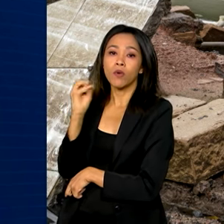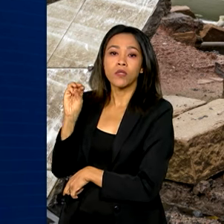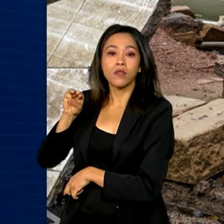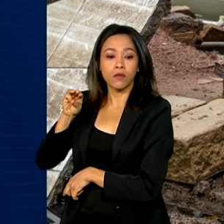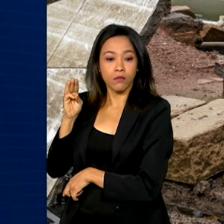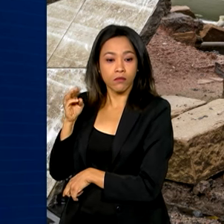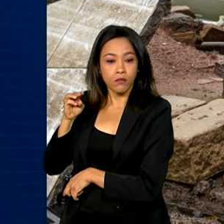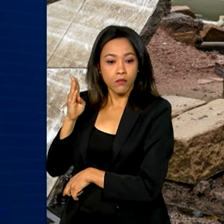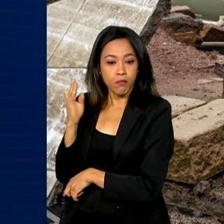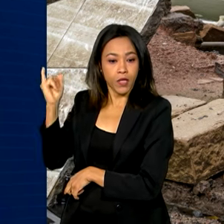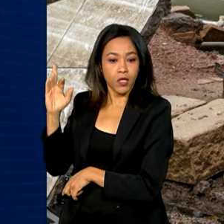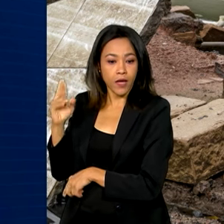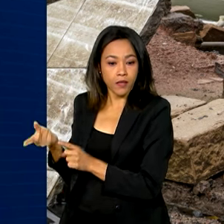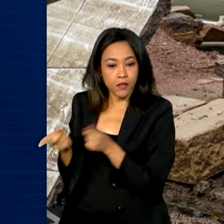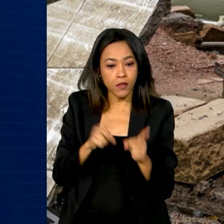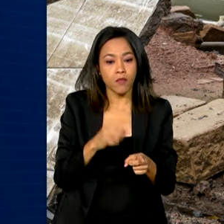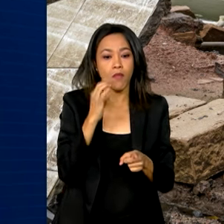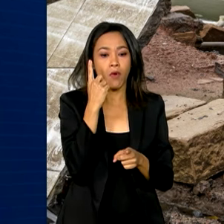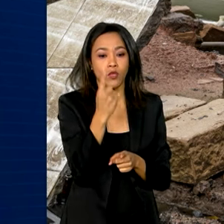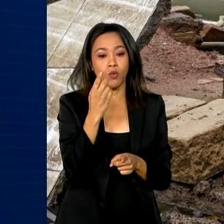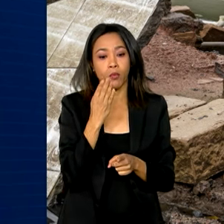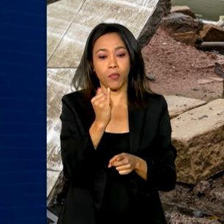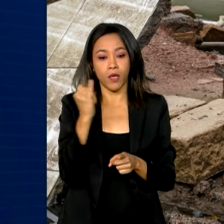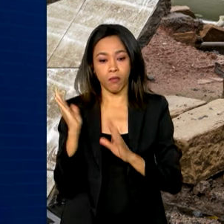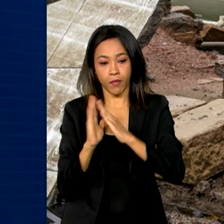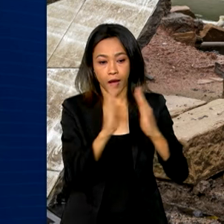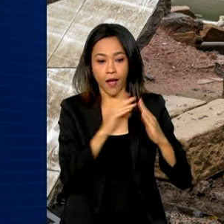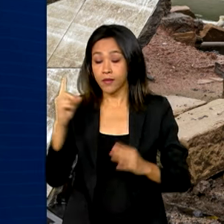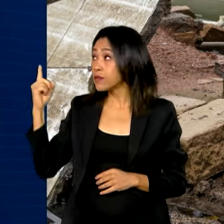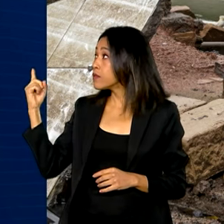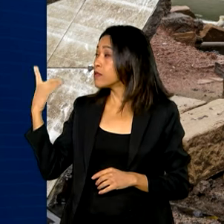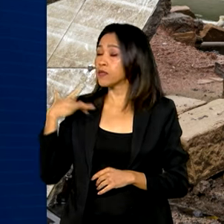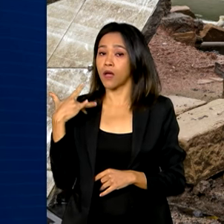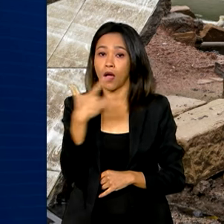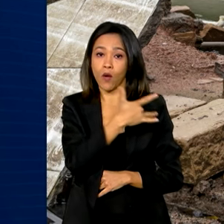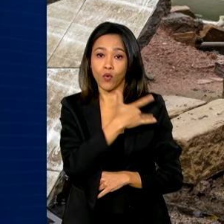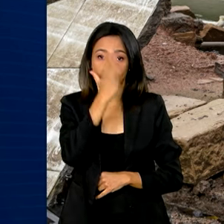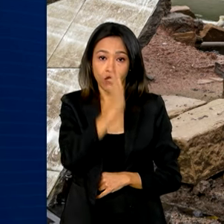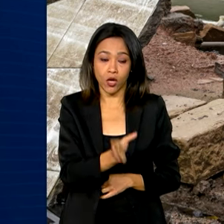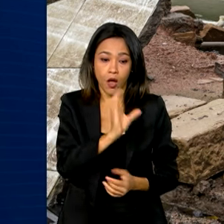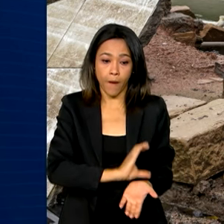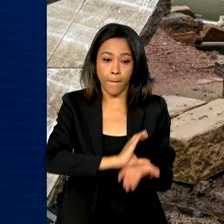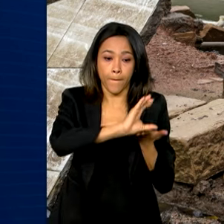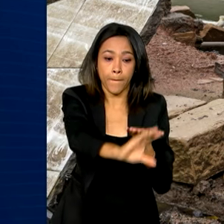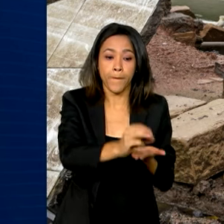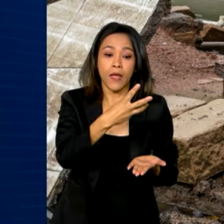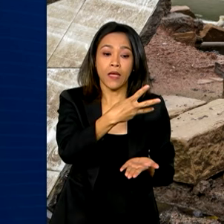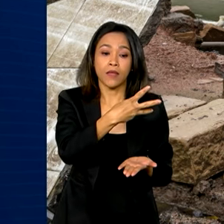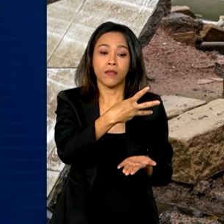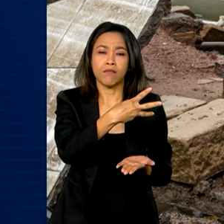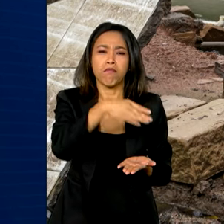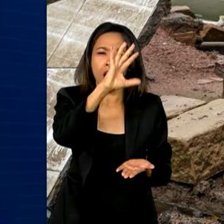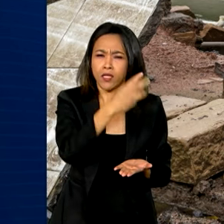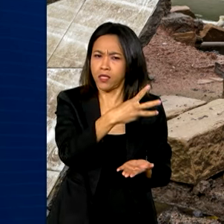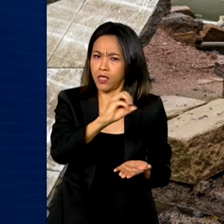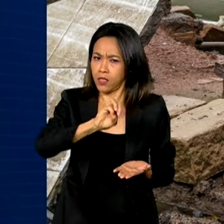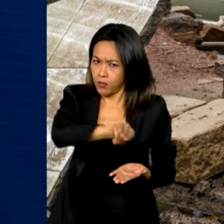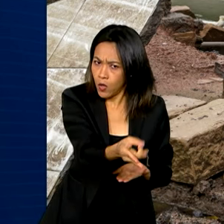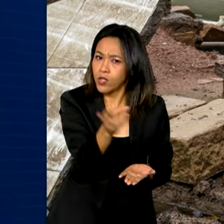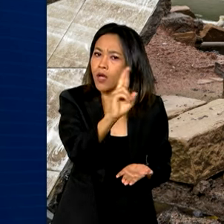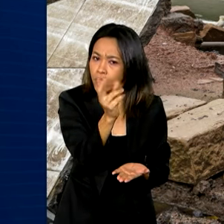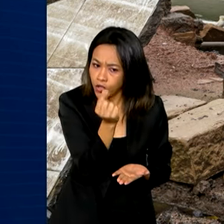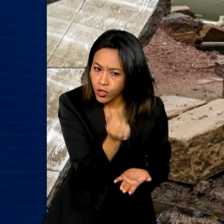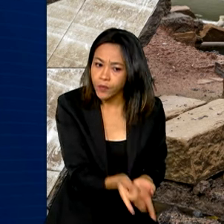reais. Mais 1 bilhão para moradias. Na saúde, foram liberados mais de 300 milhões de reais em crédito.